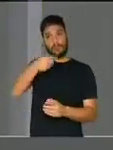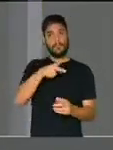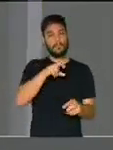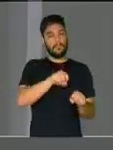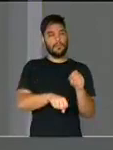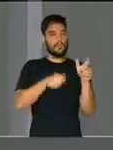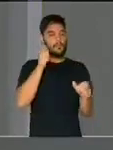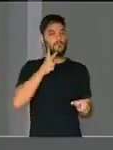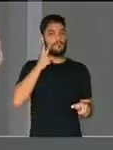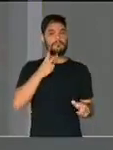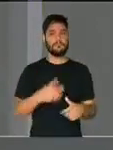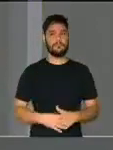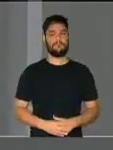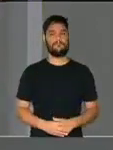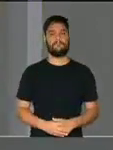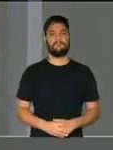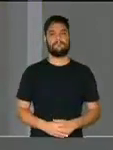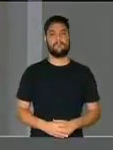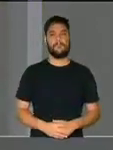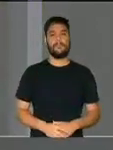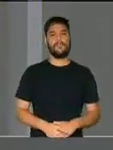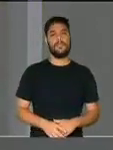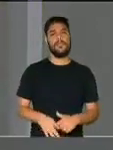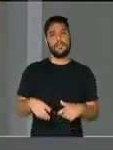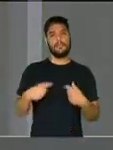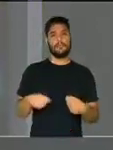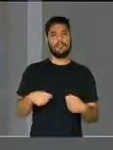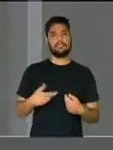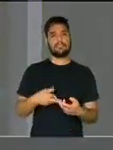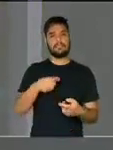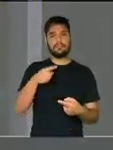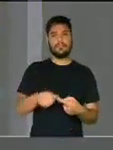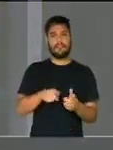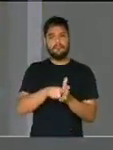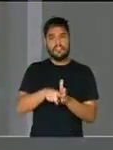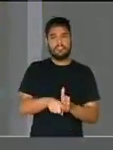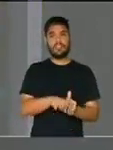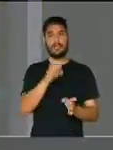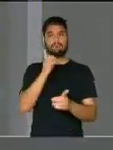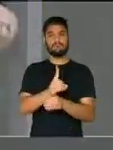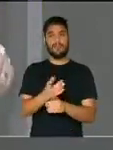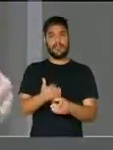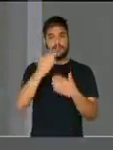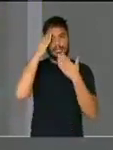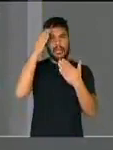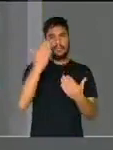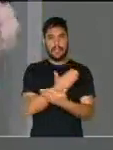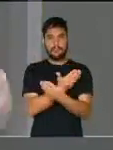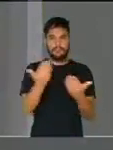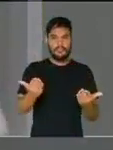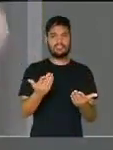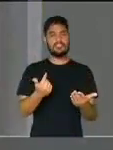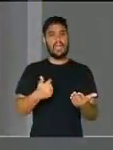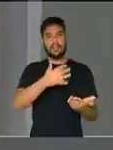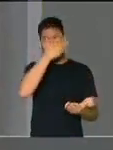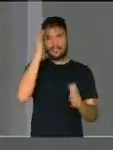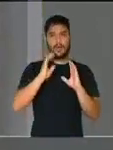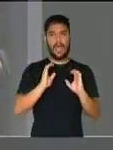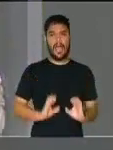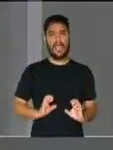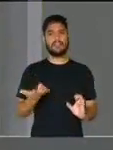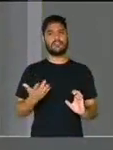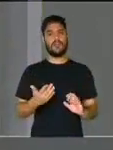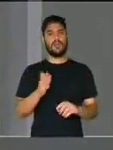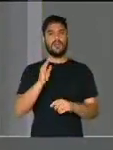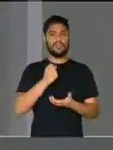coibidos nessa ação. Nosso agradecimento a todo mundo que tem dignidade e foi